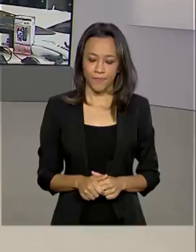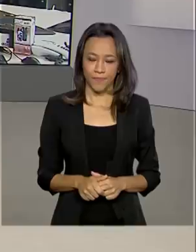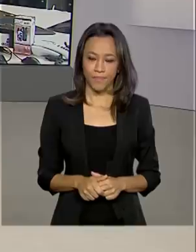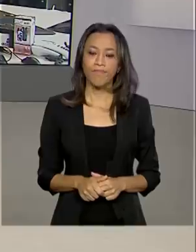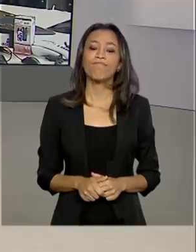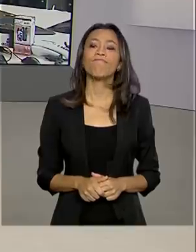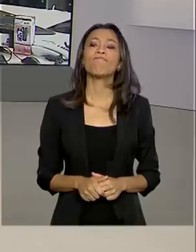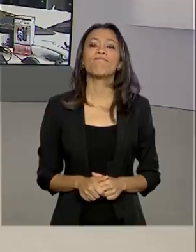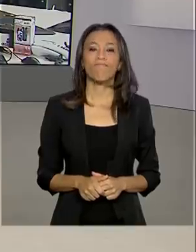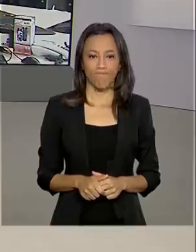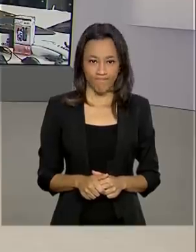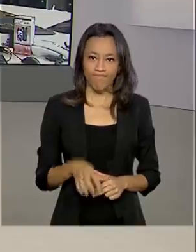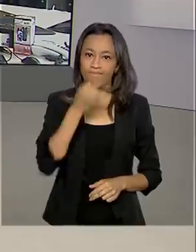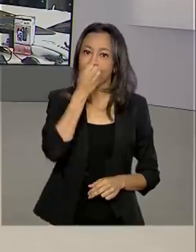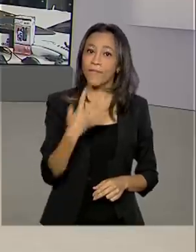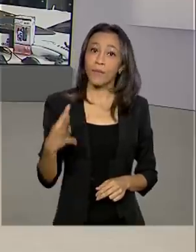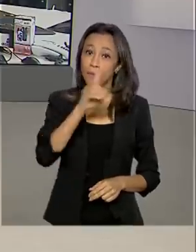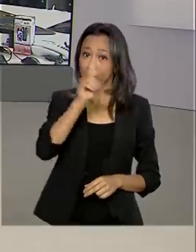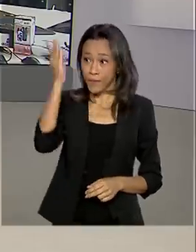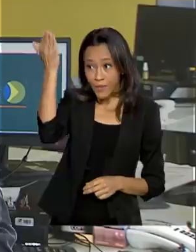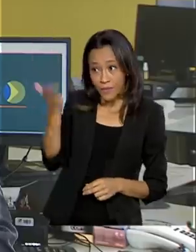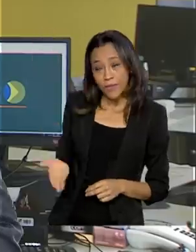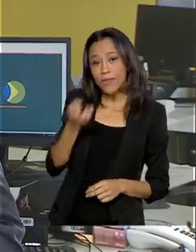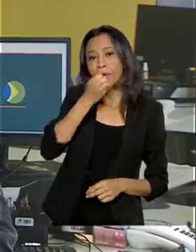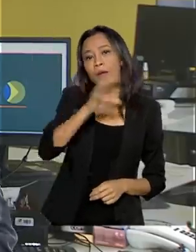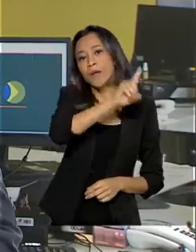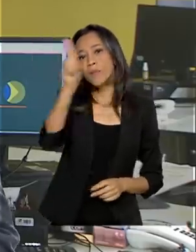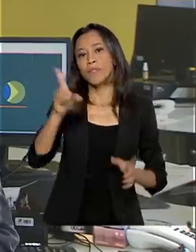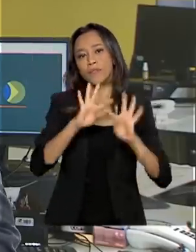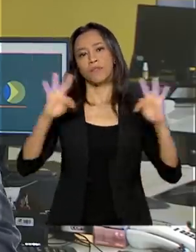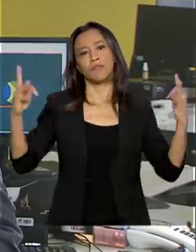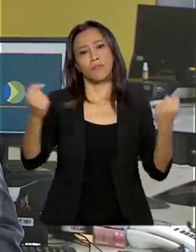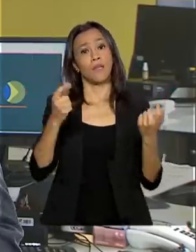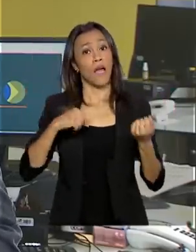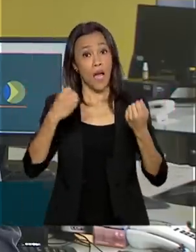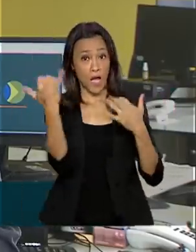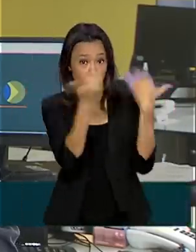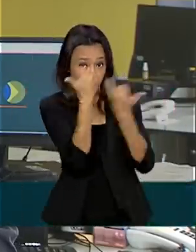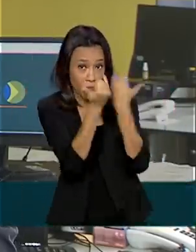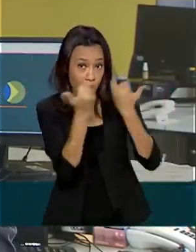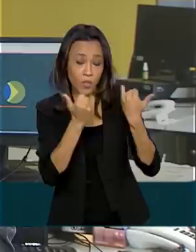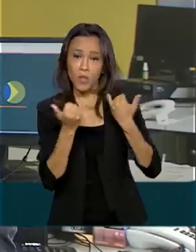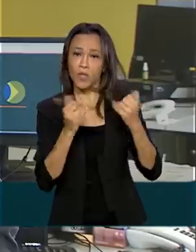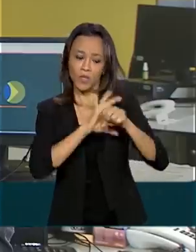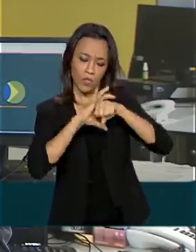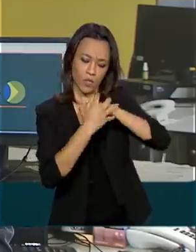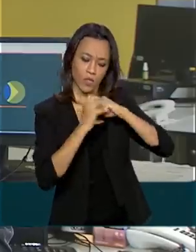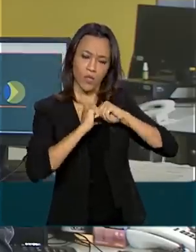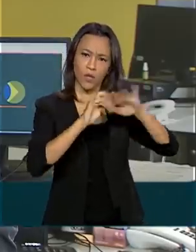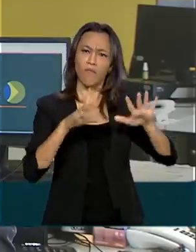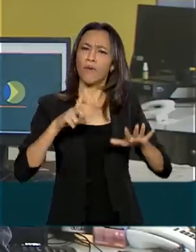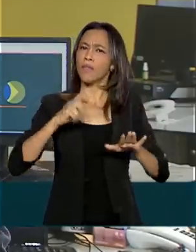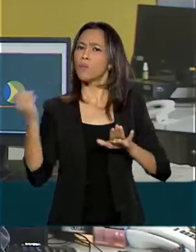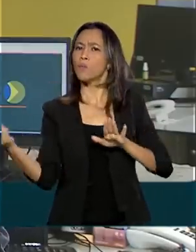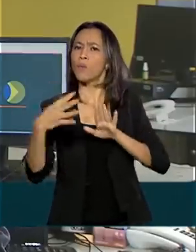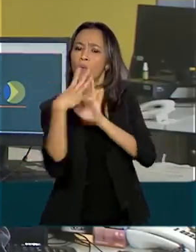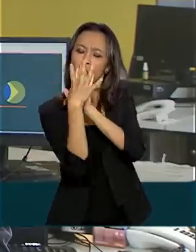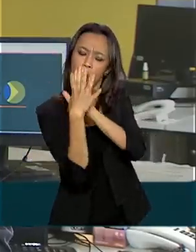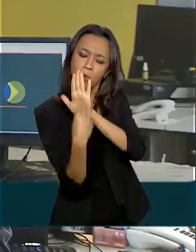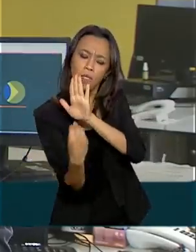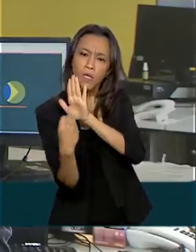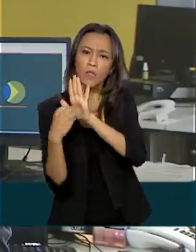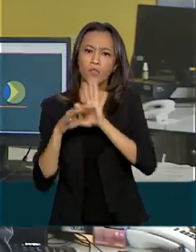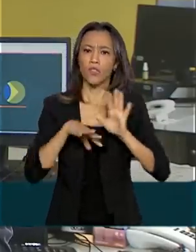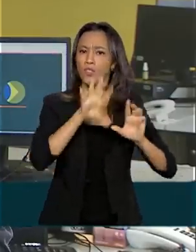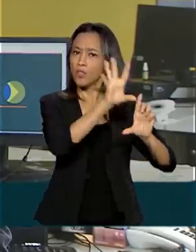Bom dia, Renata. Bom dia a todos. As informações sobre a Covid-19 terão um novo modelo de divulgação. A partir de agora,